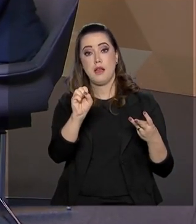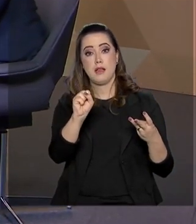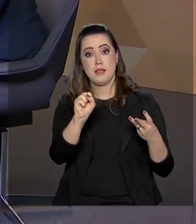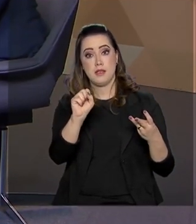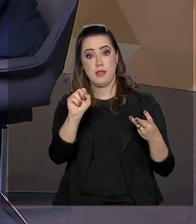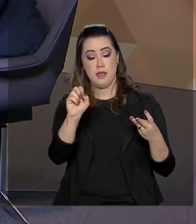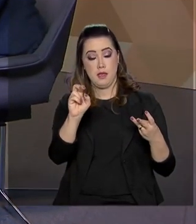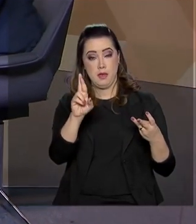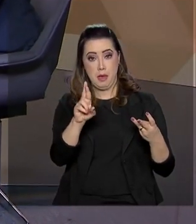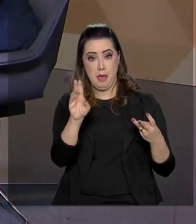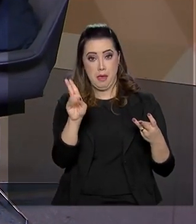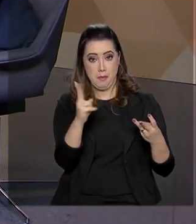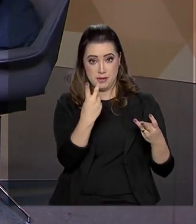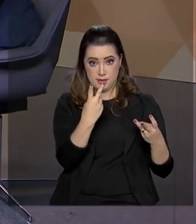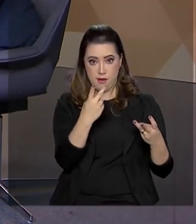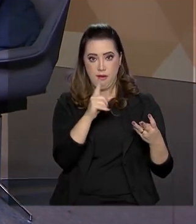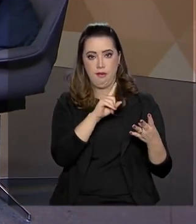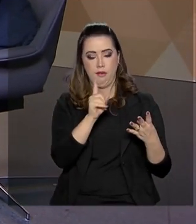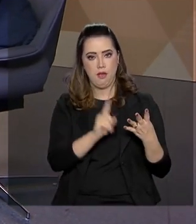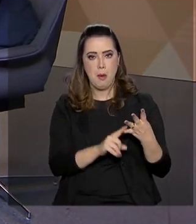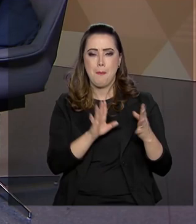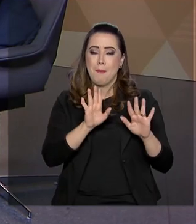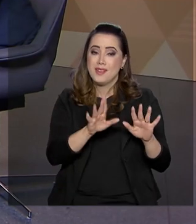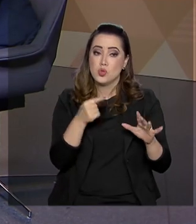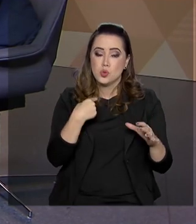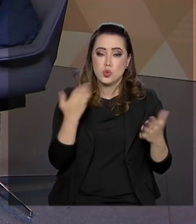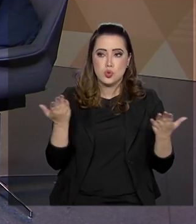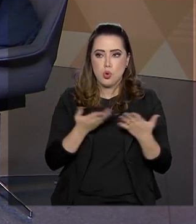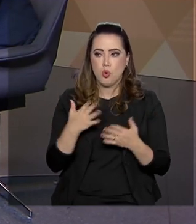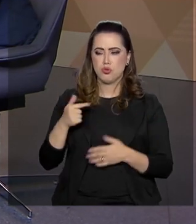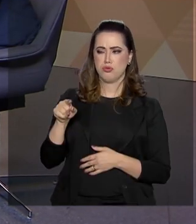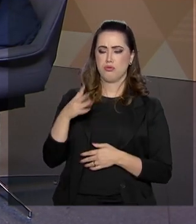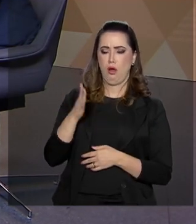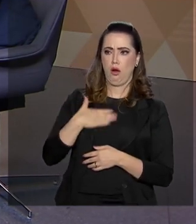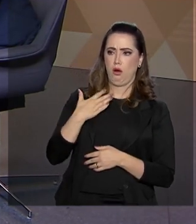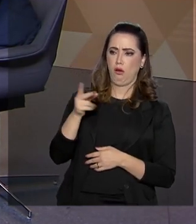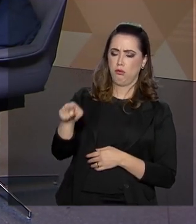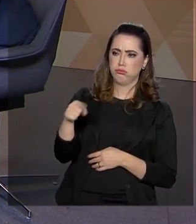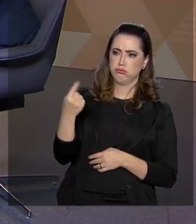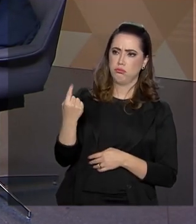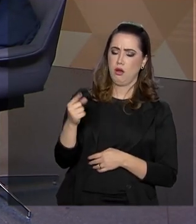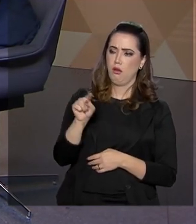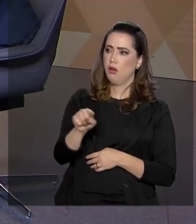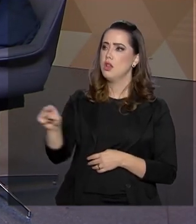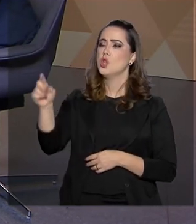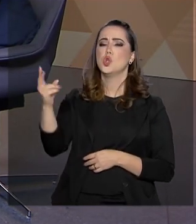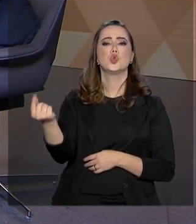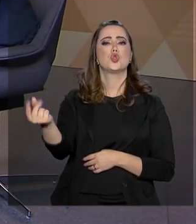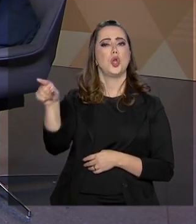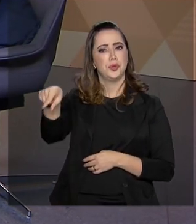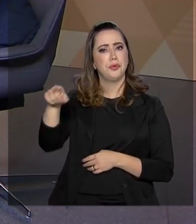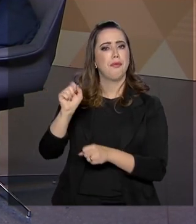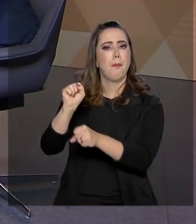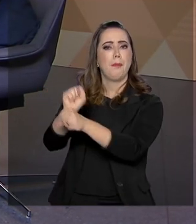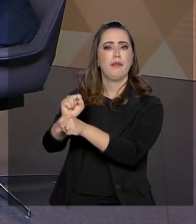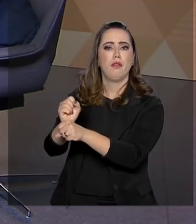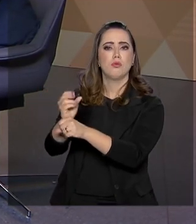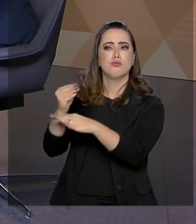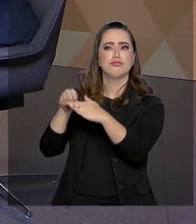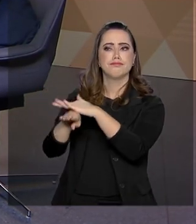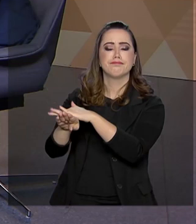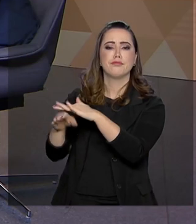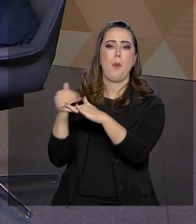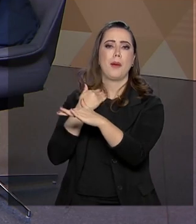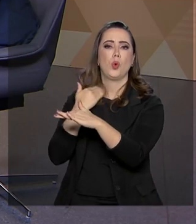responsabilidade do FNDE, nós hoje estamos surpresos com a grande quantidade de recursos em que as prefeituras